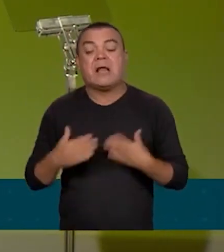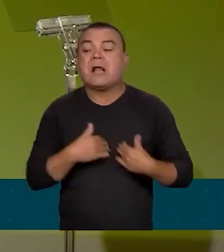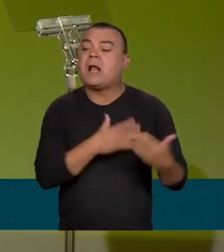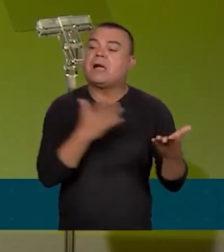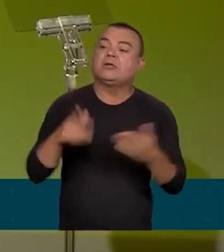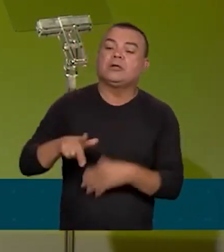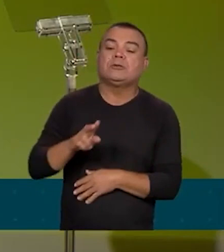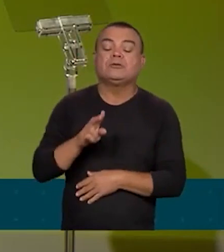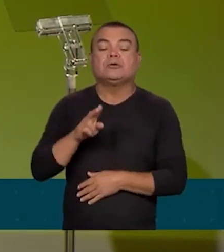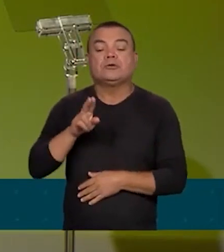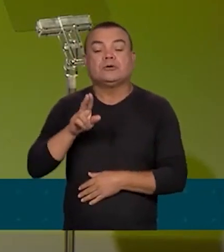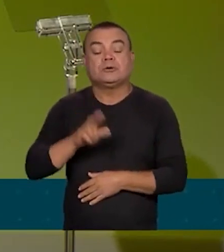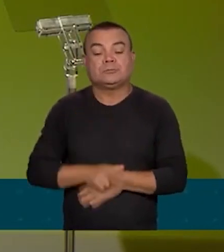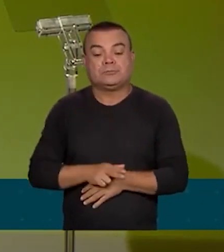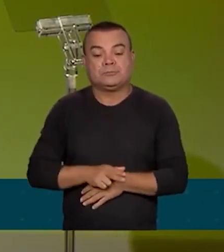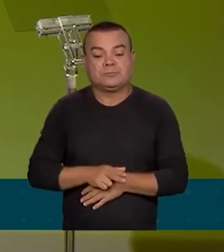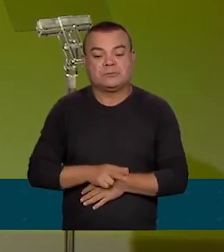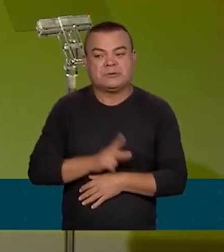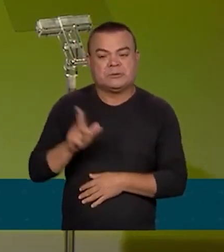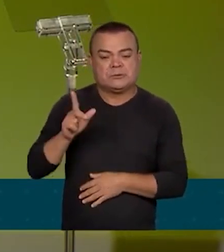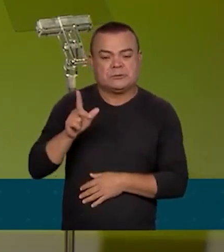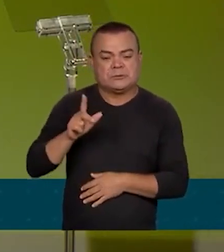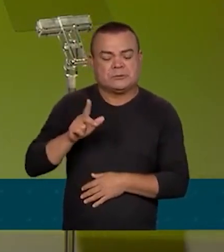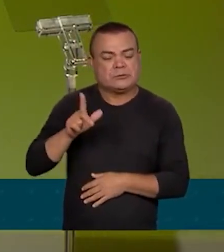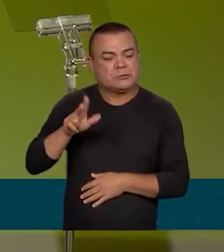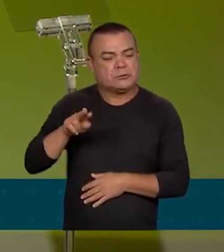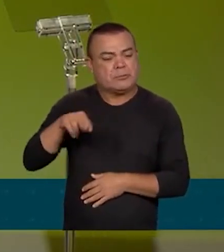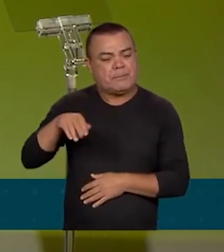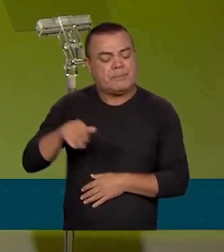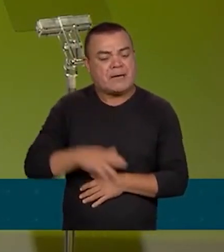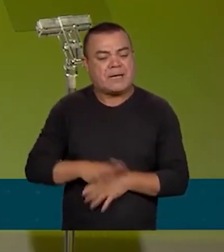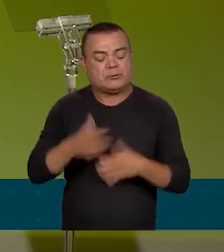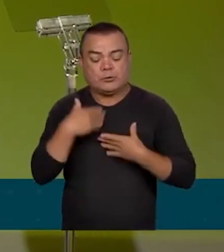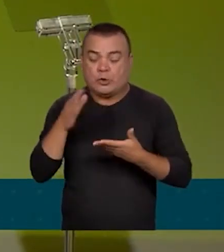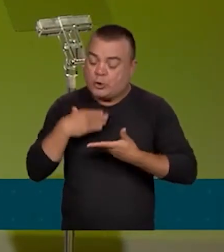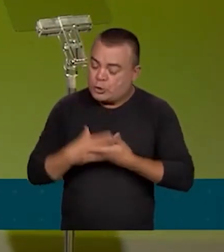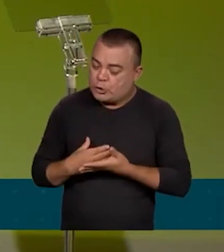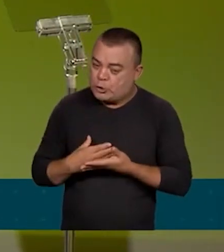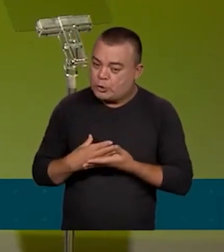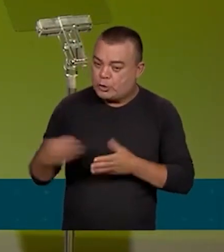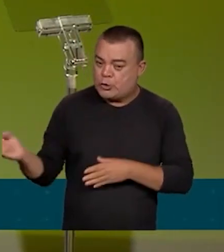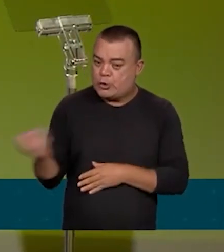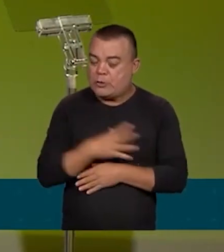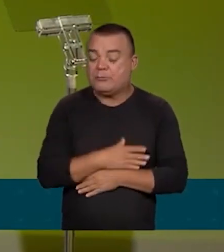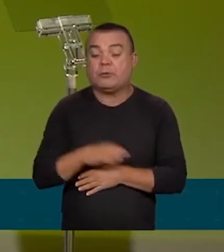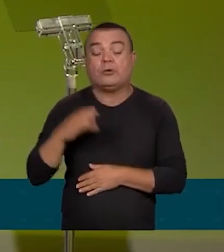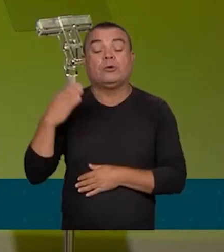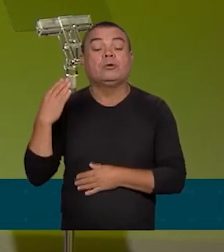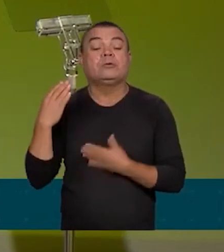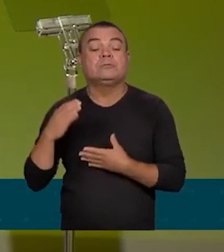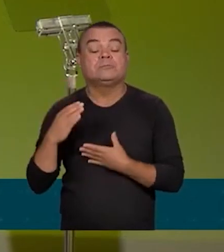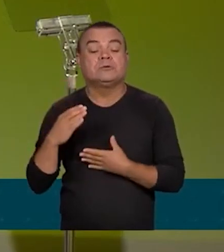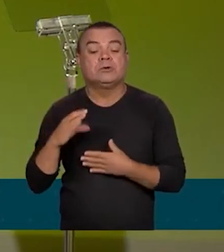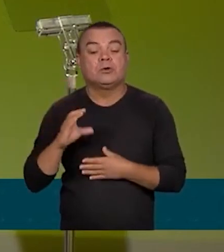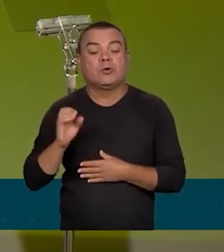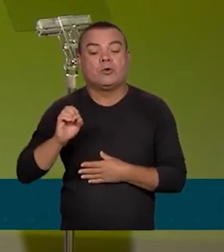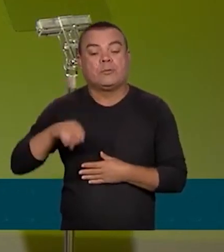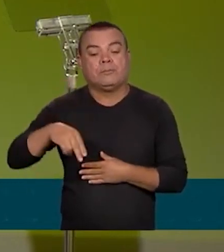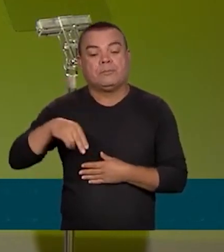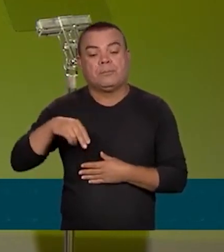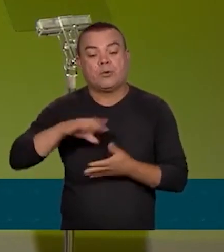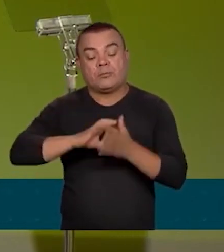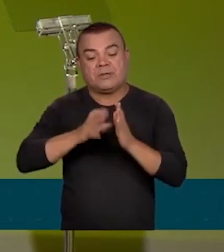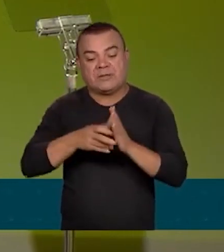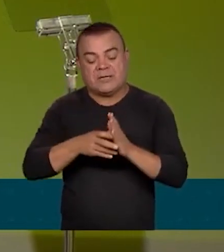entrega dos certificados de posse do novo comitê gestor do Casio Valongo. Algo relevante e